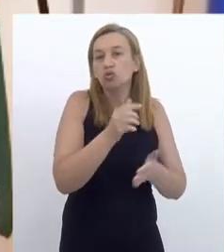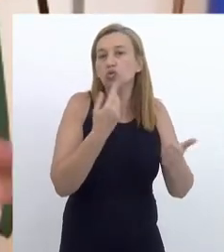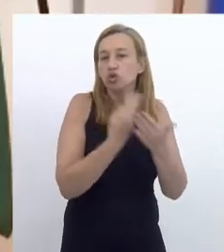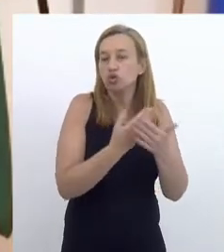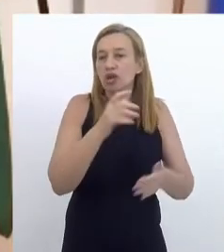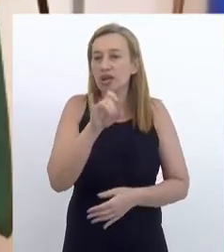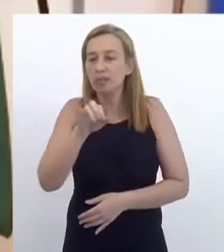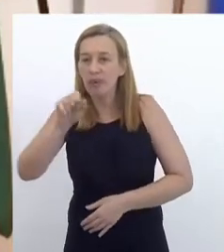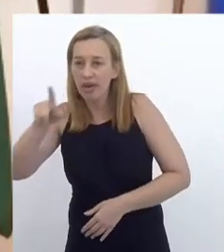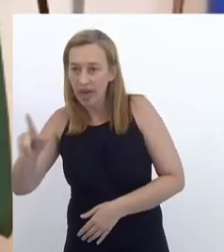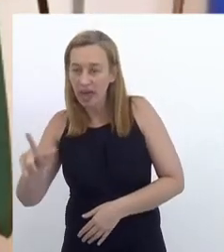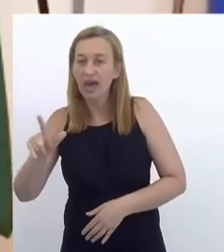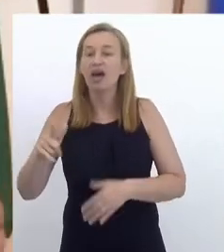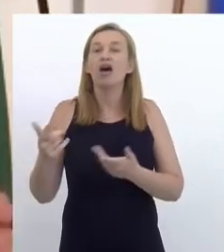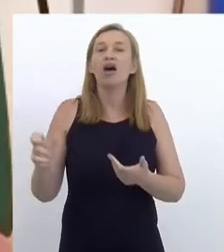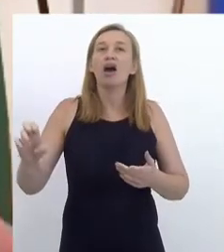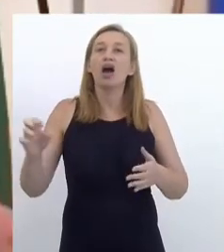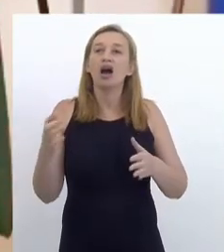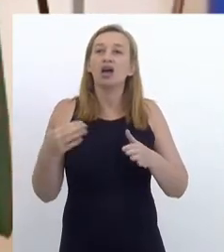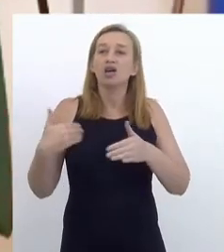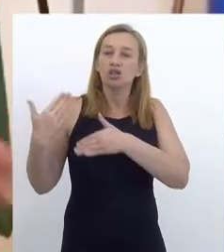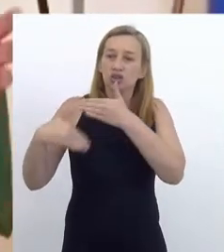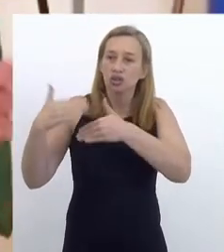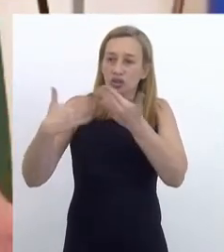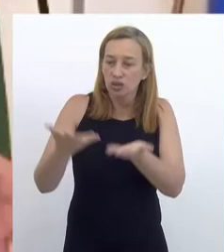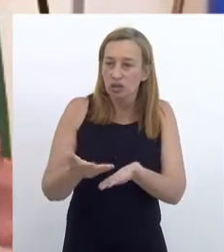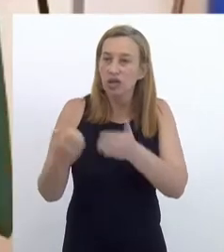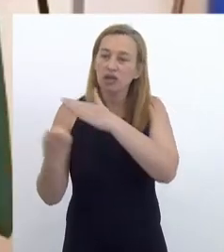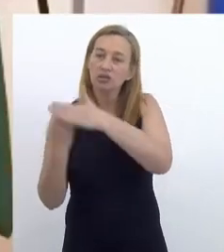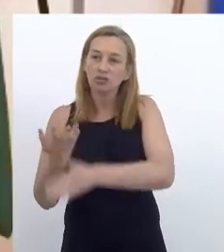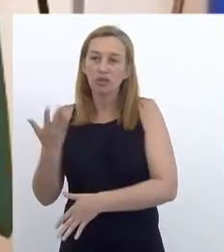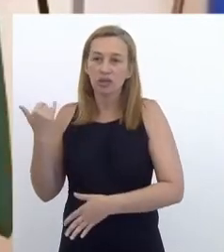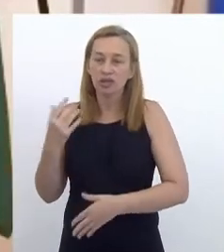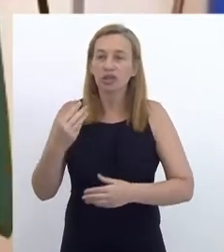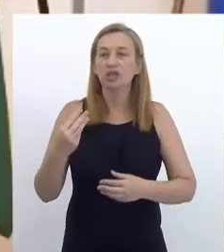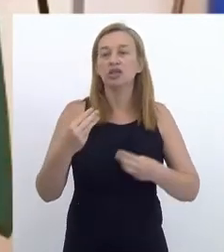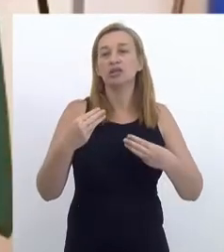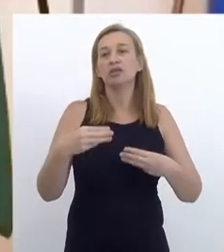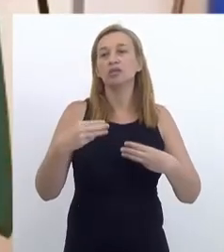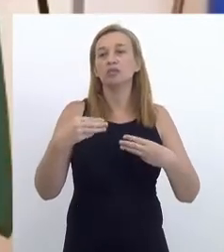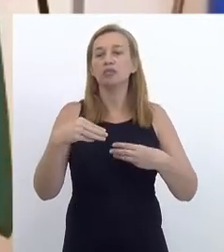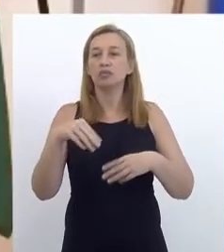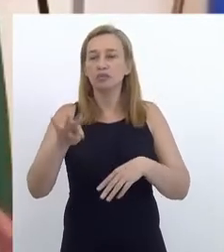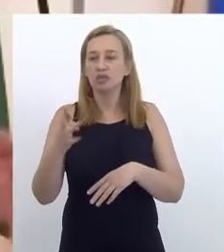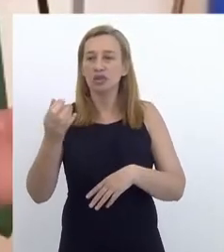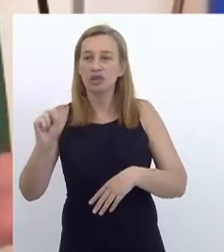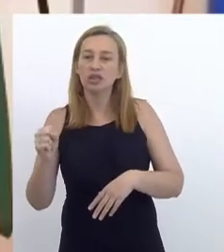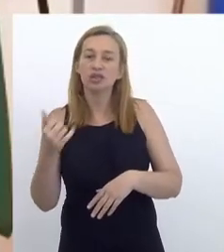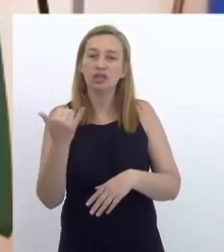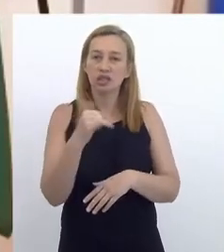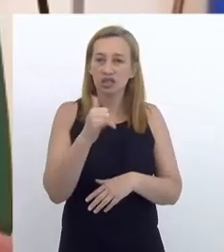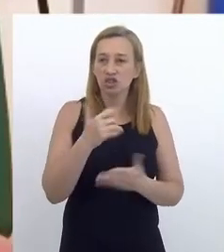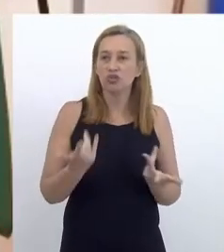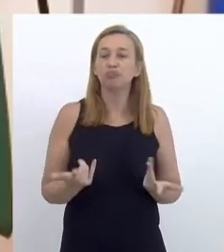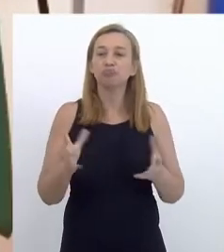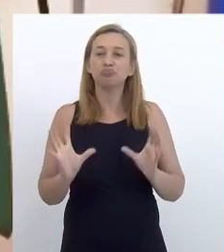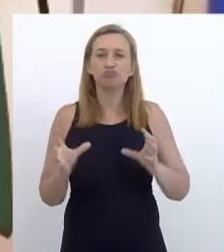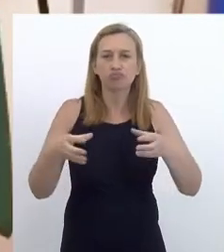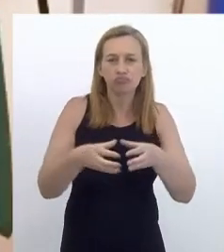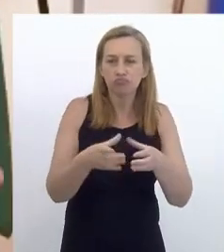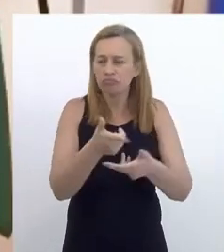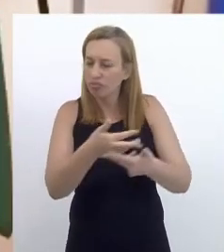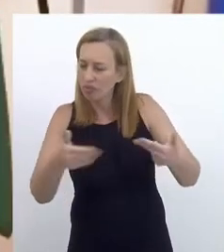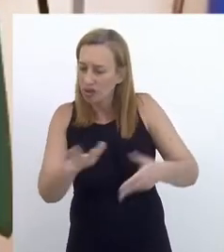que é a empresa criada no passado para desenvolver projetos para o Ministério de Minas e Energia. Bem, existe um conjunto de